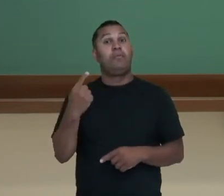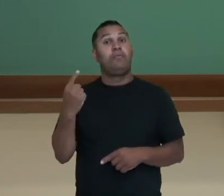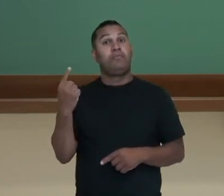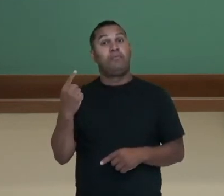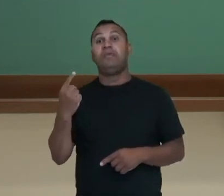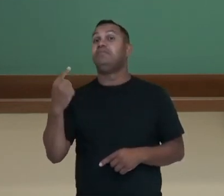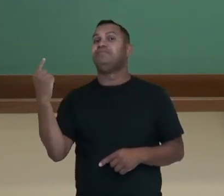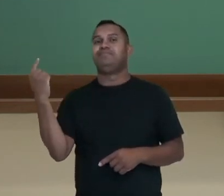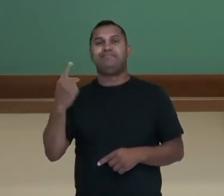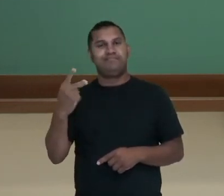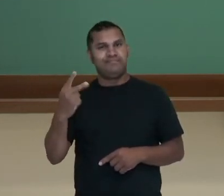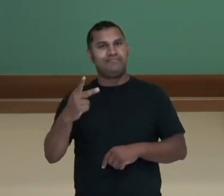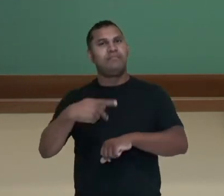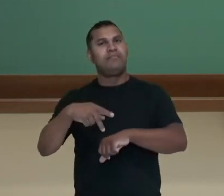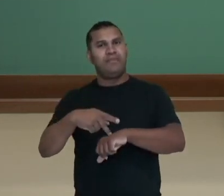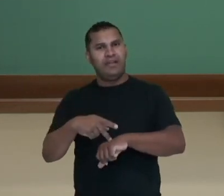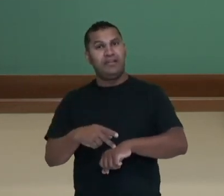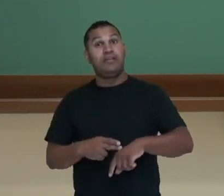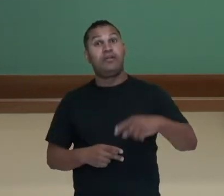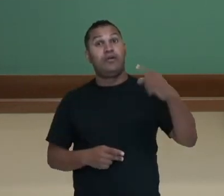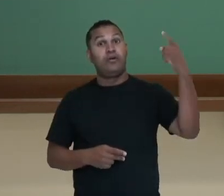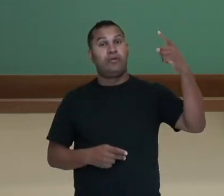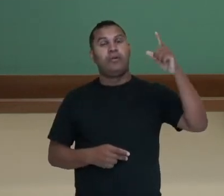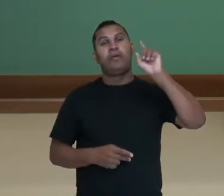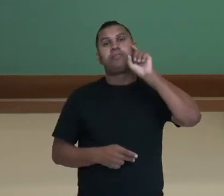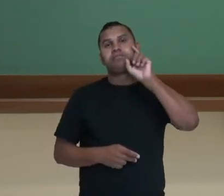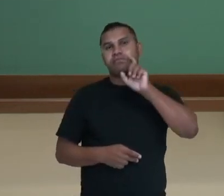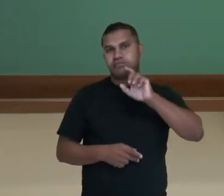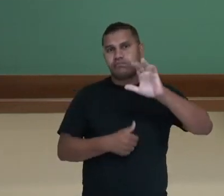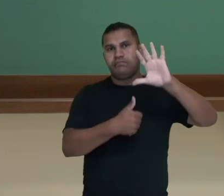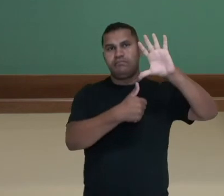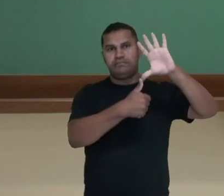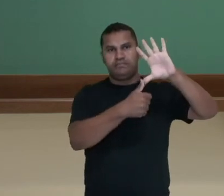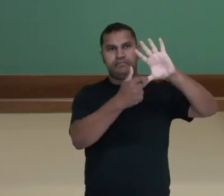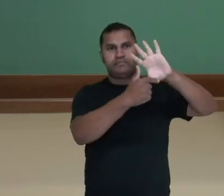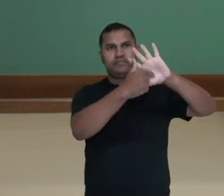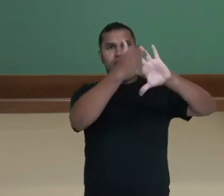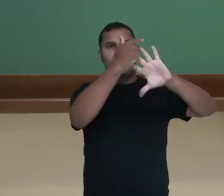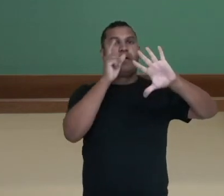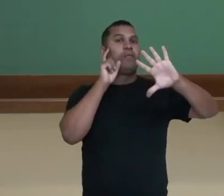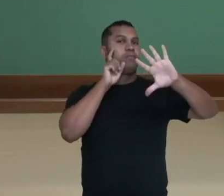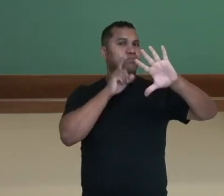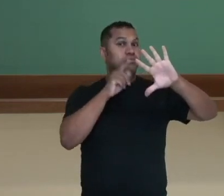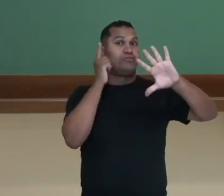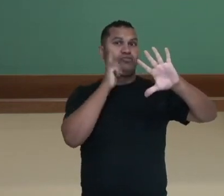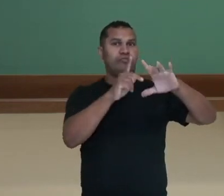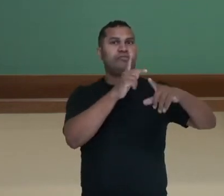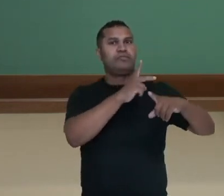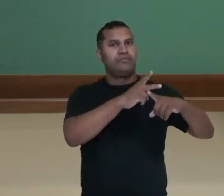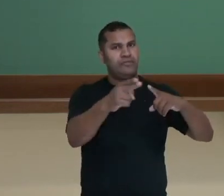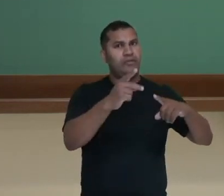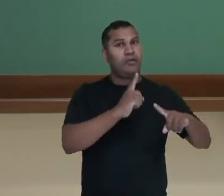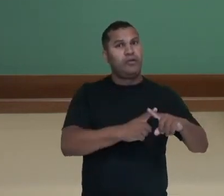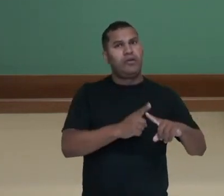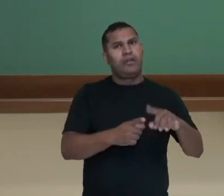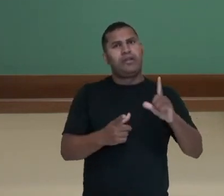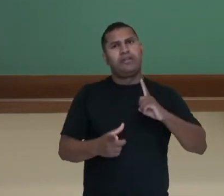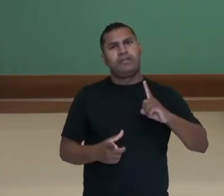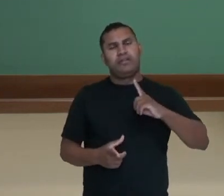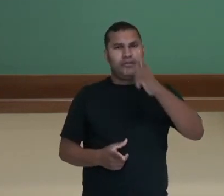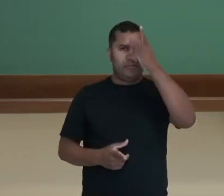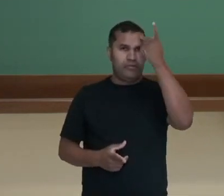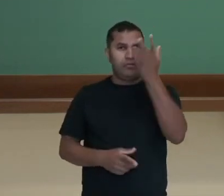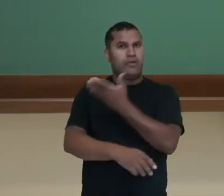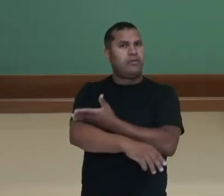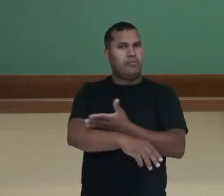tornar independente. A primeira, os Estados Unidos, uma revolução pela independência liderada pela elite branca, o Haiti,